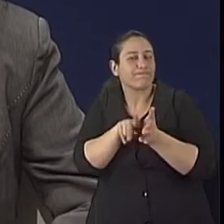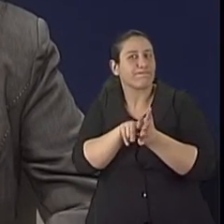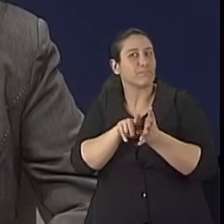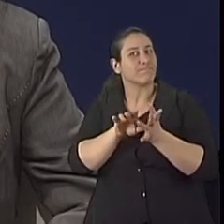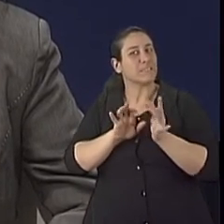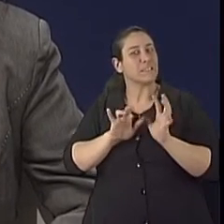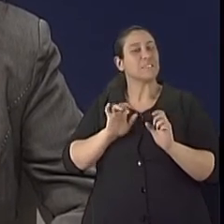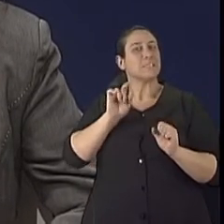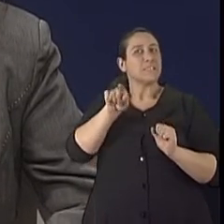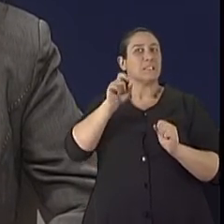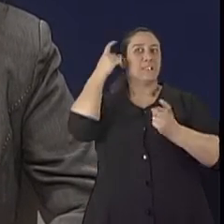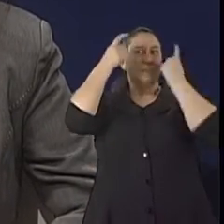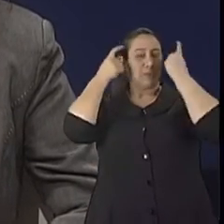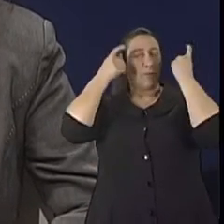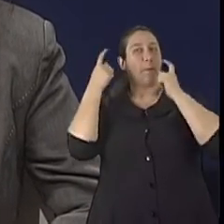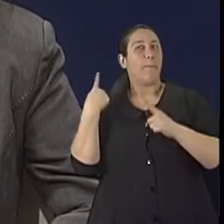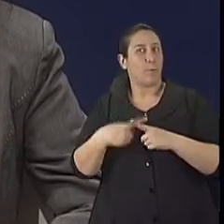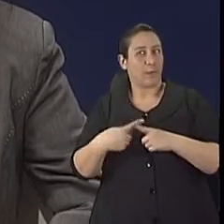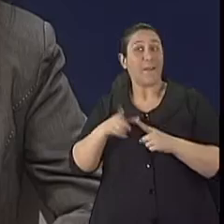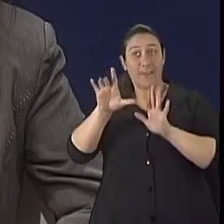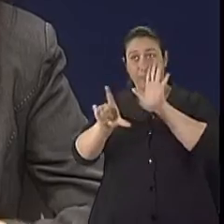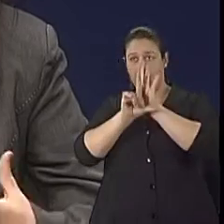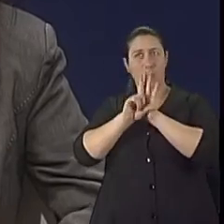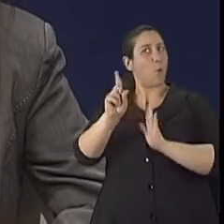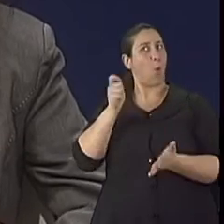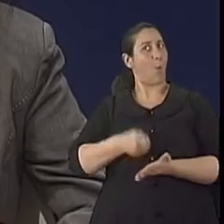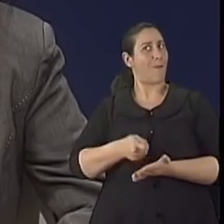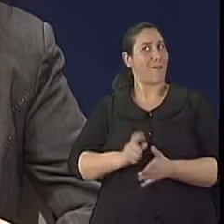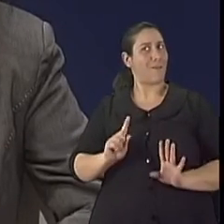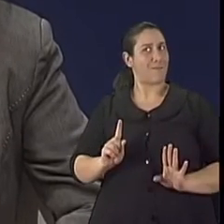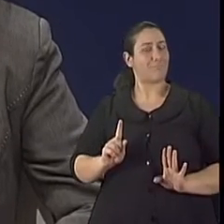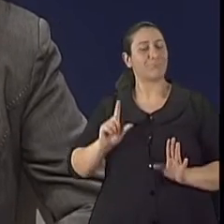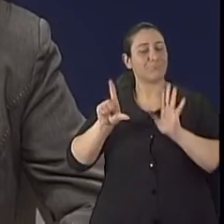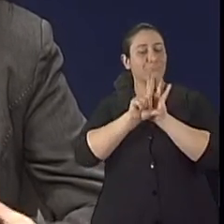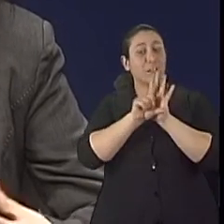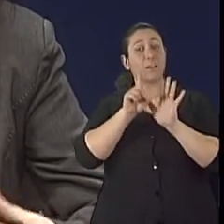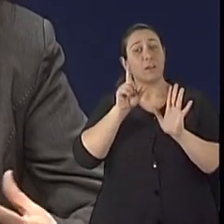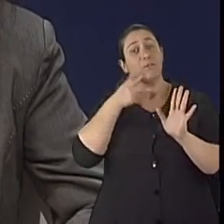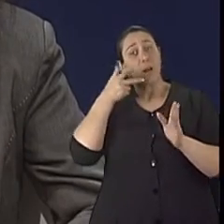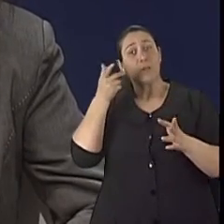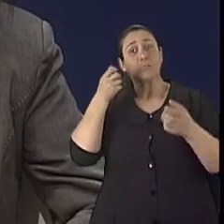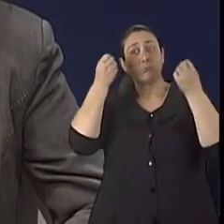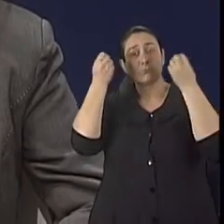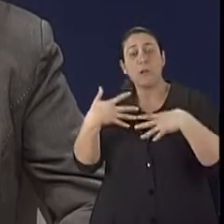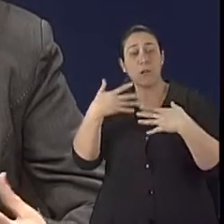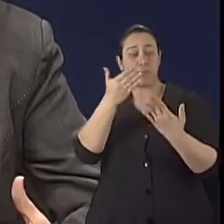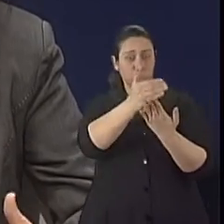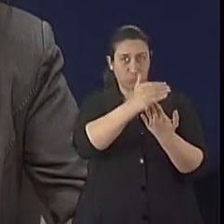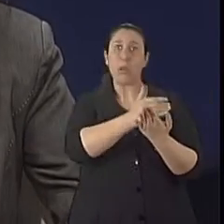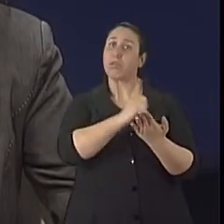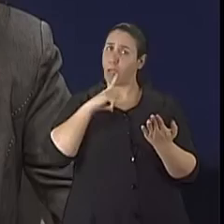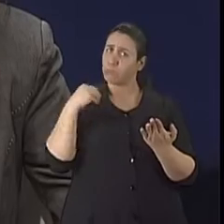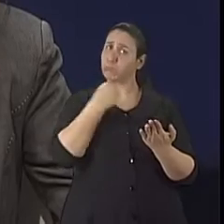que a legislação não exija que todos os medicamentos sejam vendidos com, mediante prescrição médica, nós